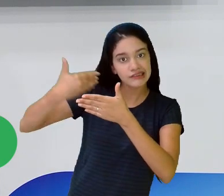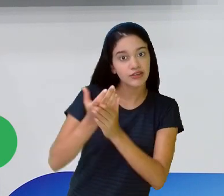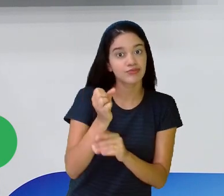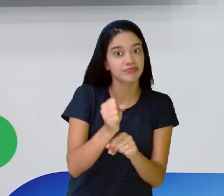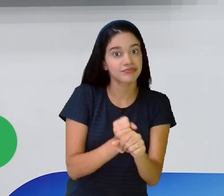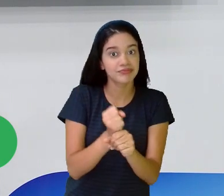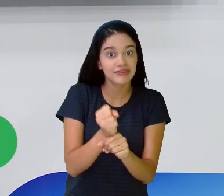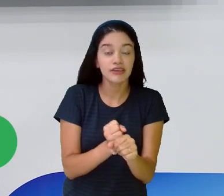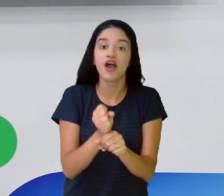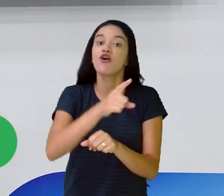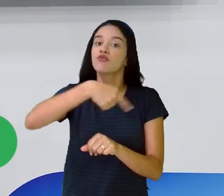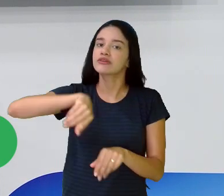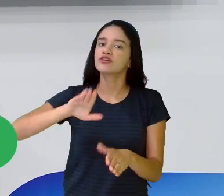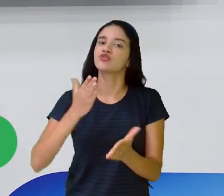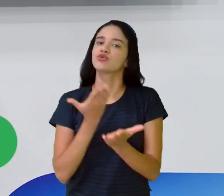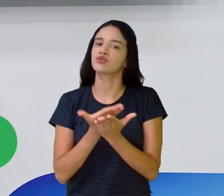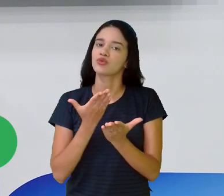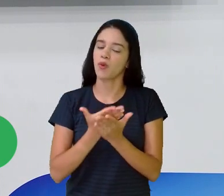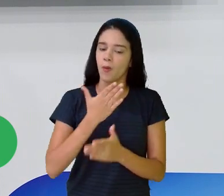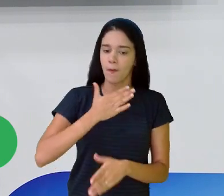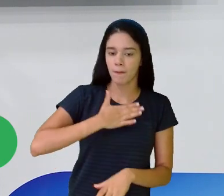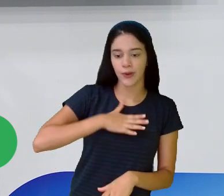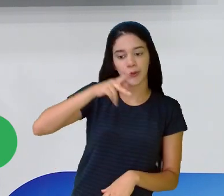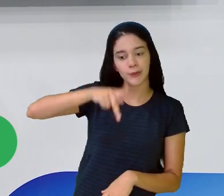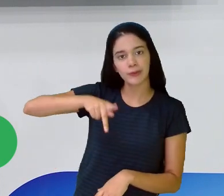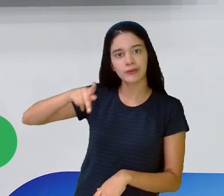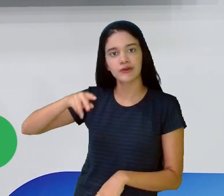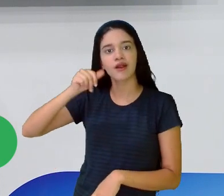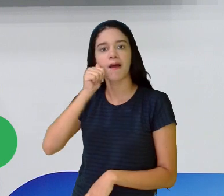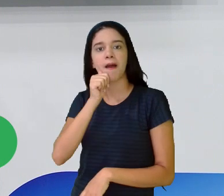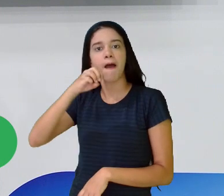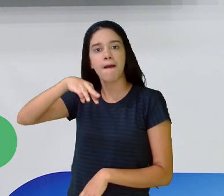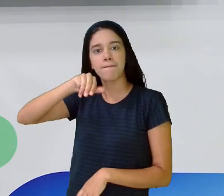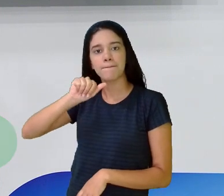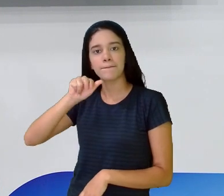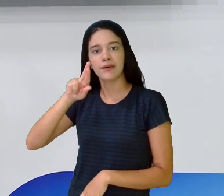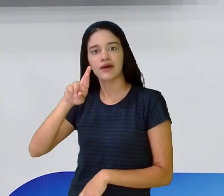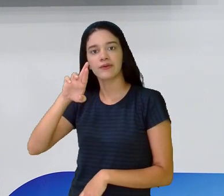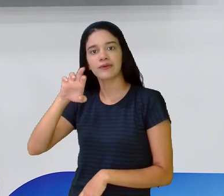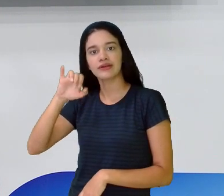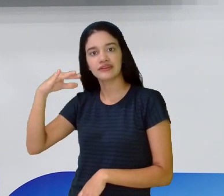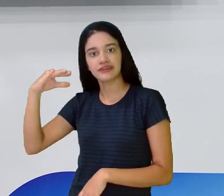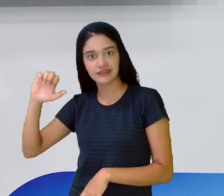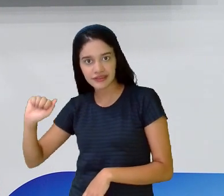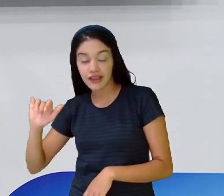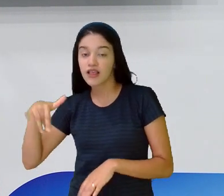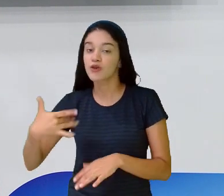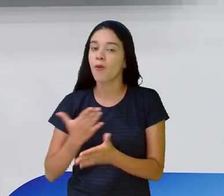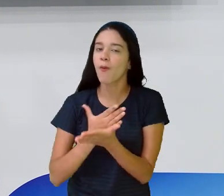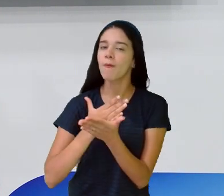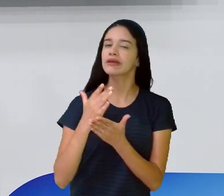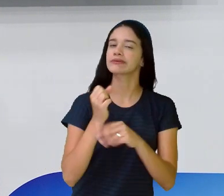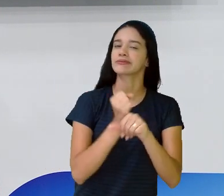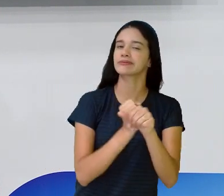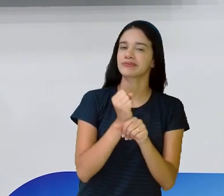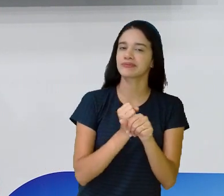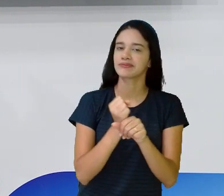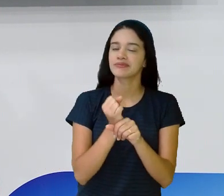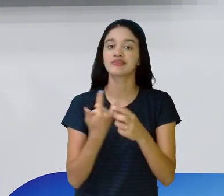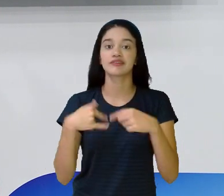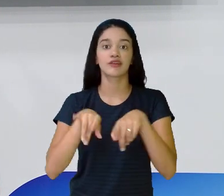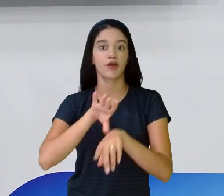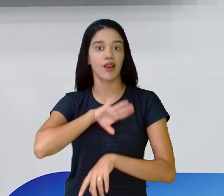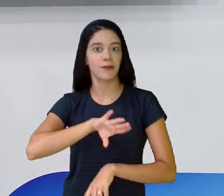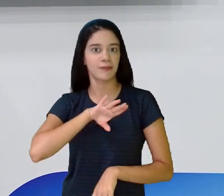o ano. Vocês trabalharam comigo, com a professora Mauricéia, que foi a primeira lá que começou no início do ano, com